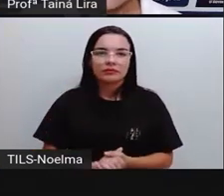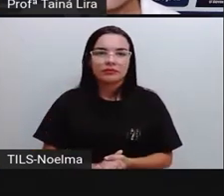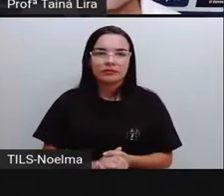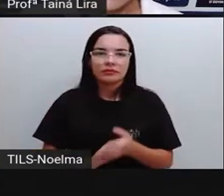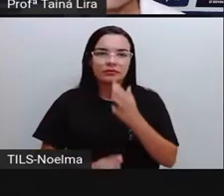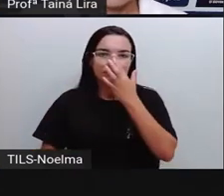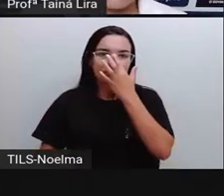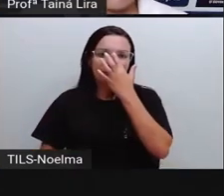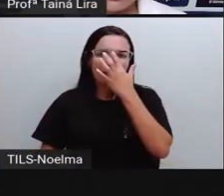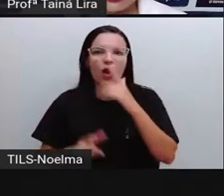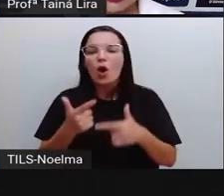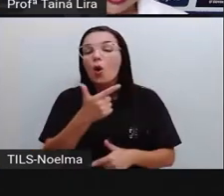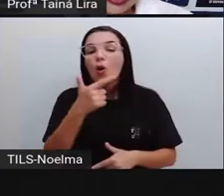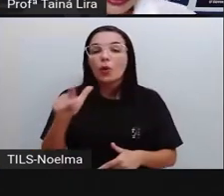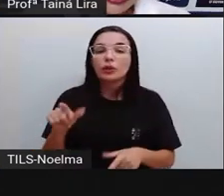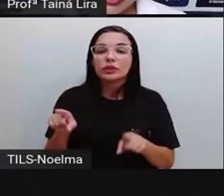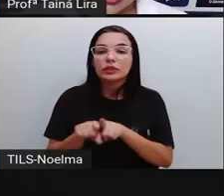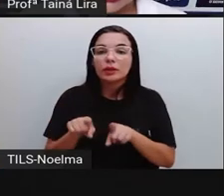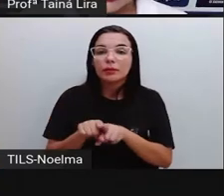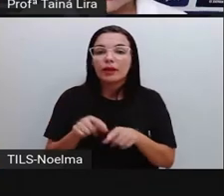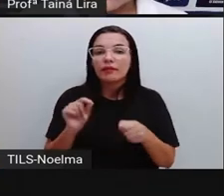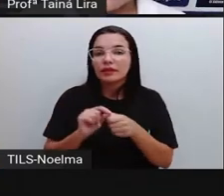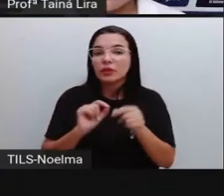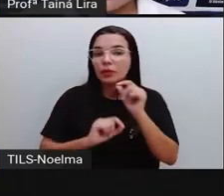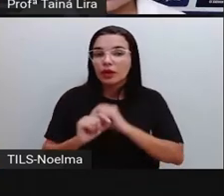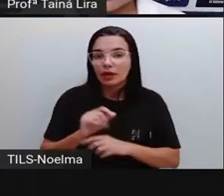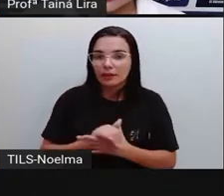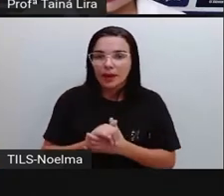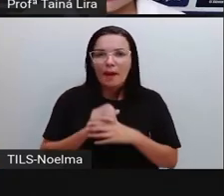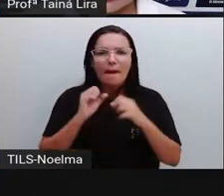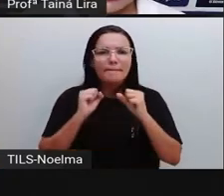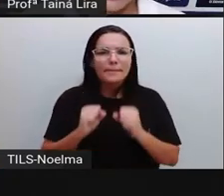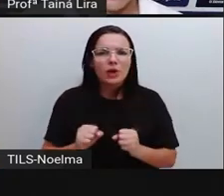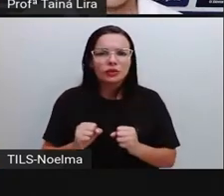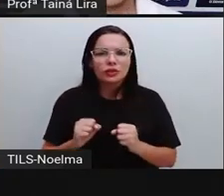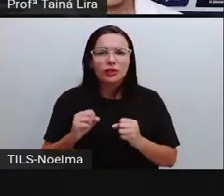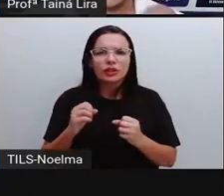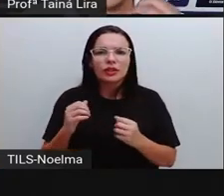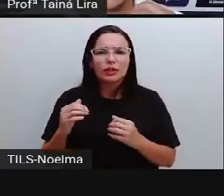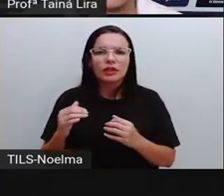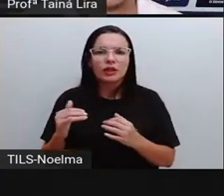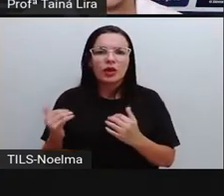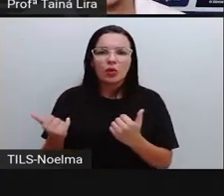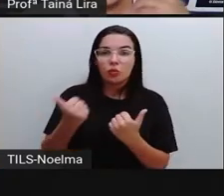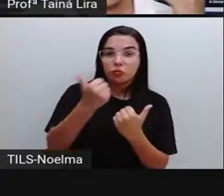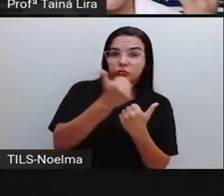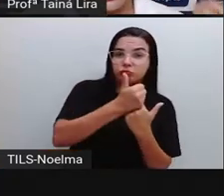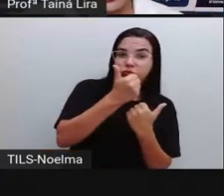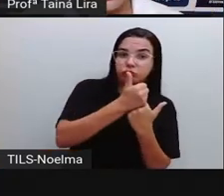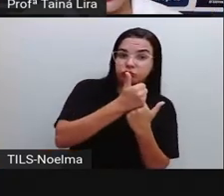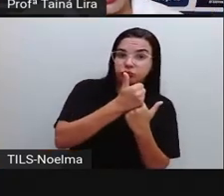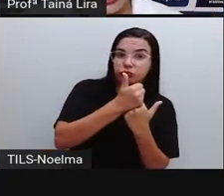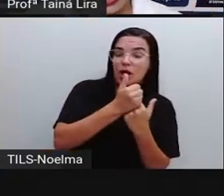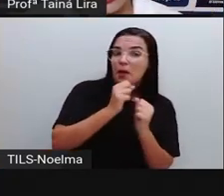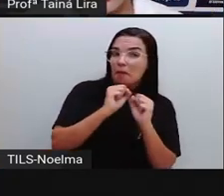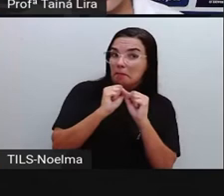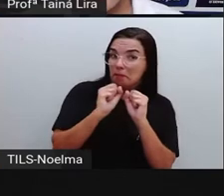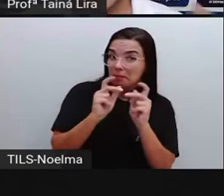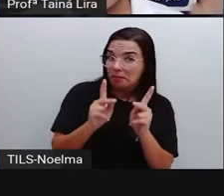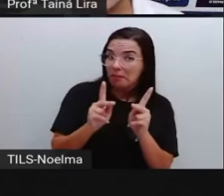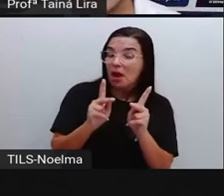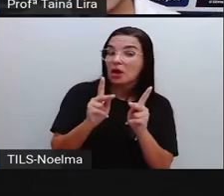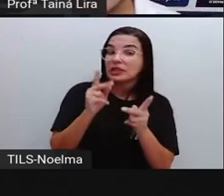Olha lá, outras funções do vice-prefeito. Ele também pode ocupar o lugar do prefeito definitivamente.